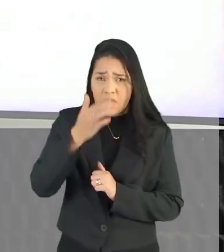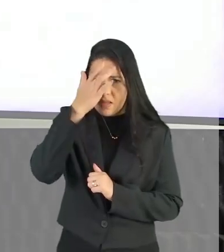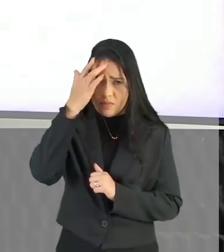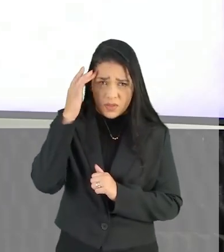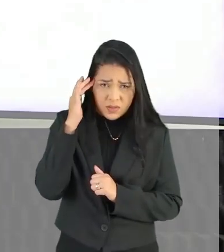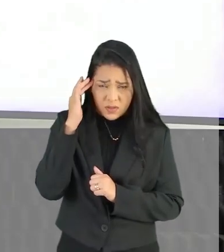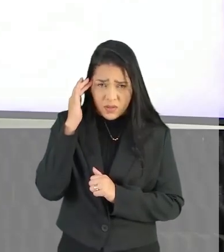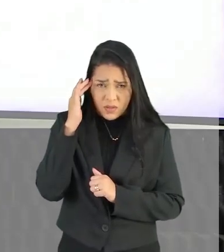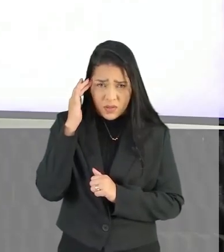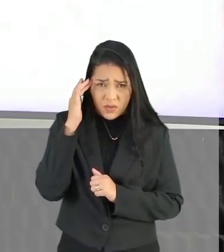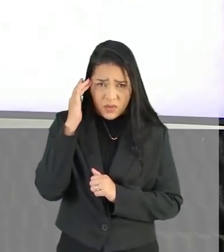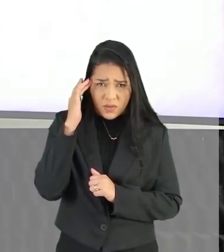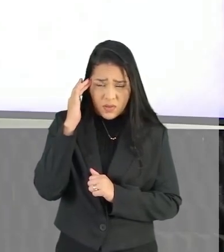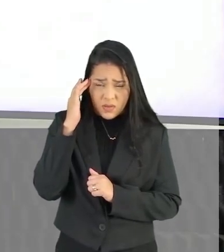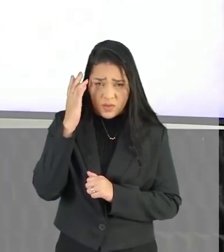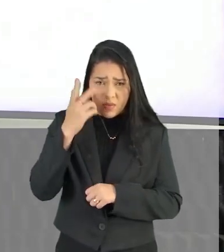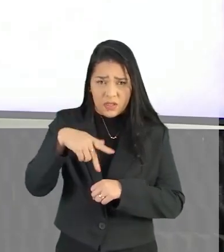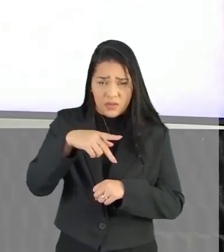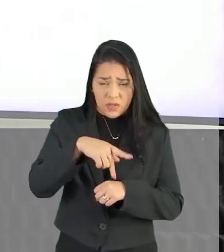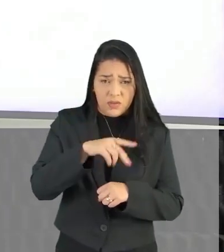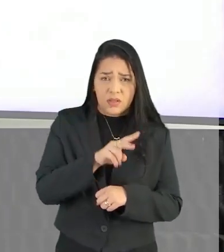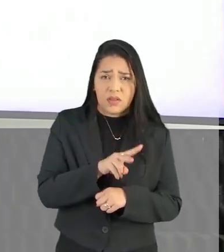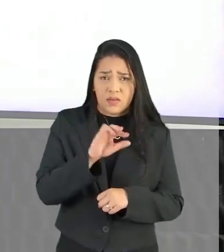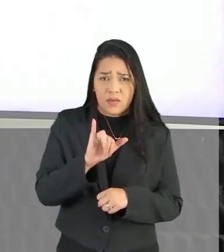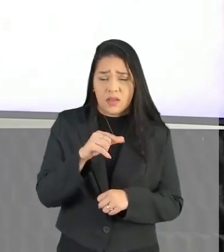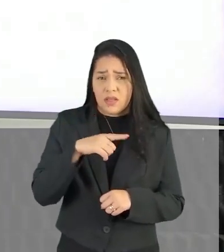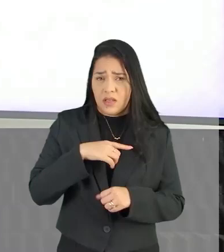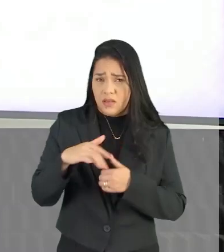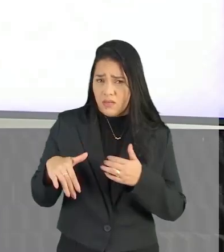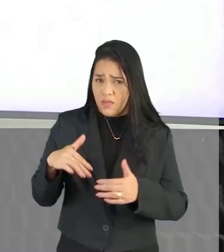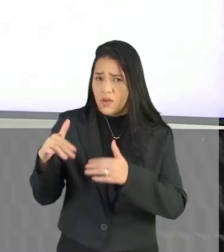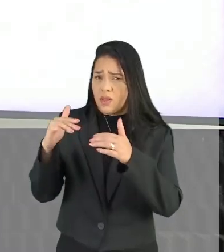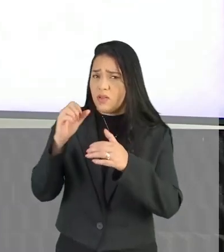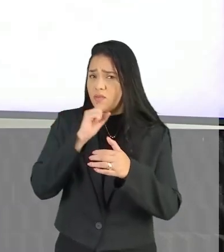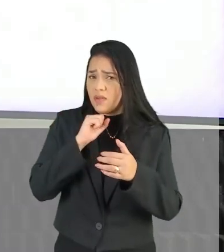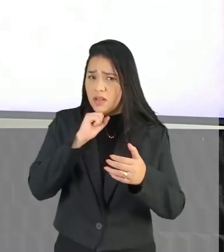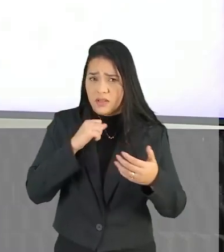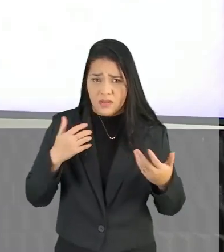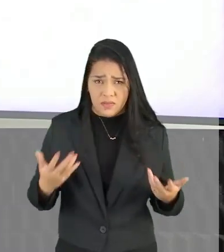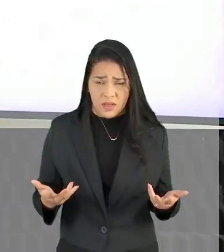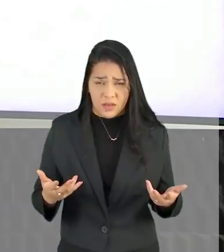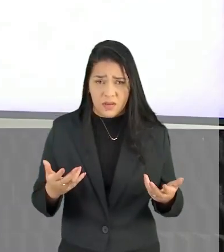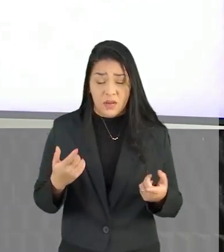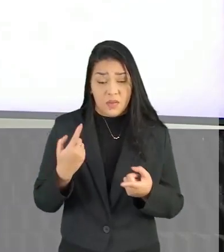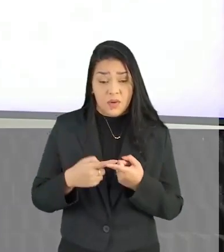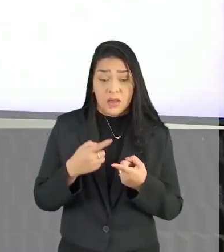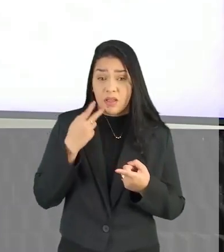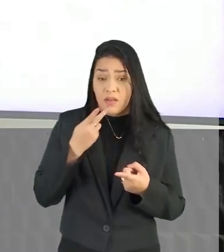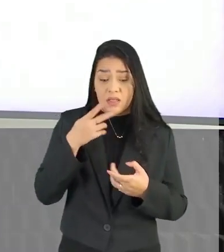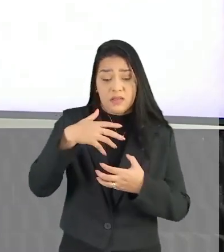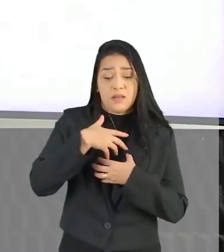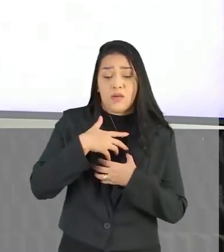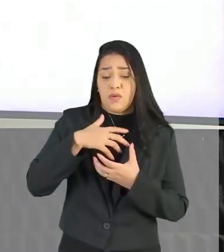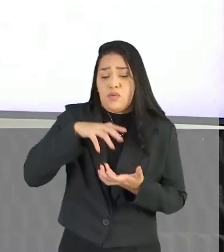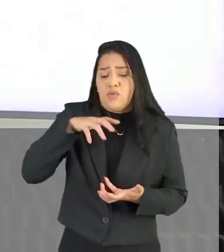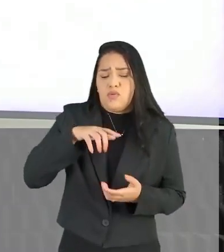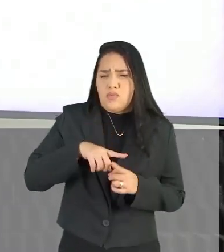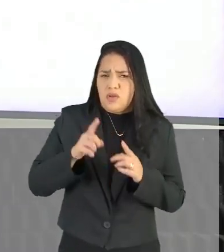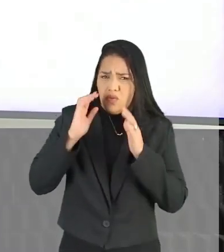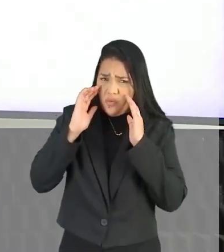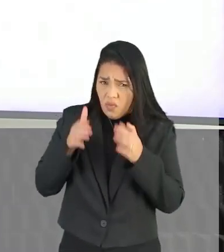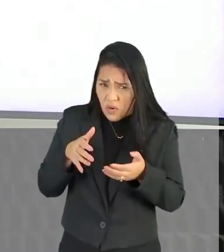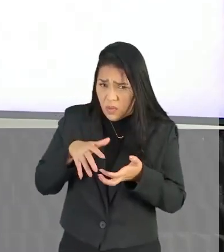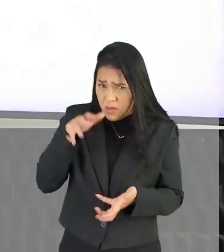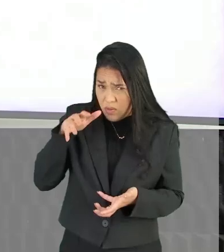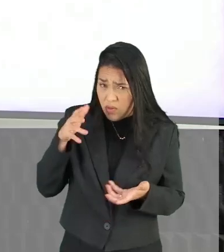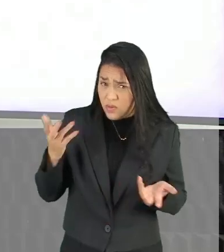pessoas Ter tratamento De forma adequada Para as pessoas Que vão passar Por esse processo De envelhecimento Que aqui está dizendo Que é sensibilizar o idoso Mas será que o foco